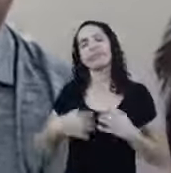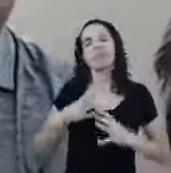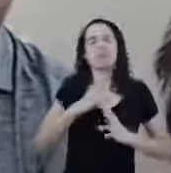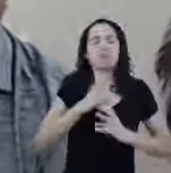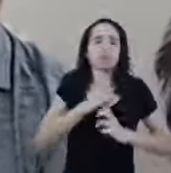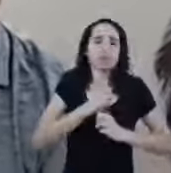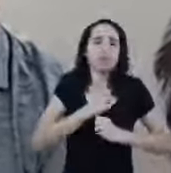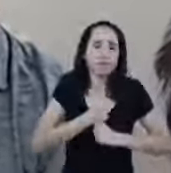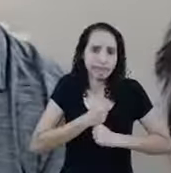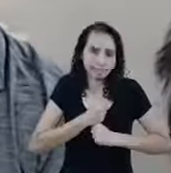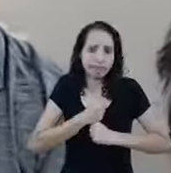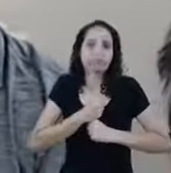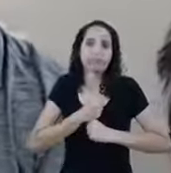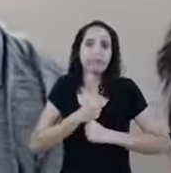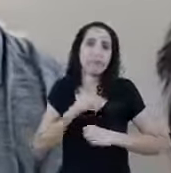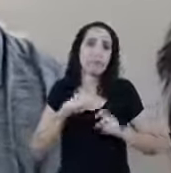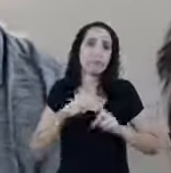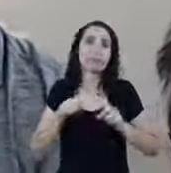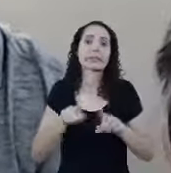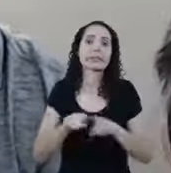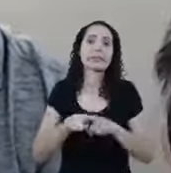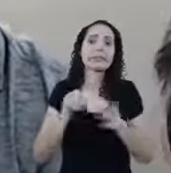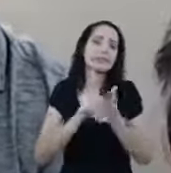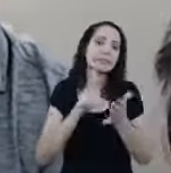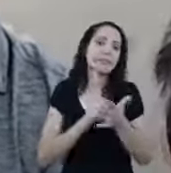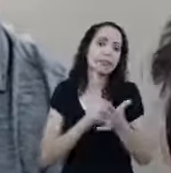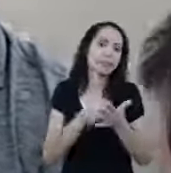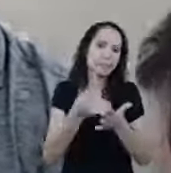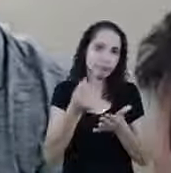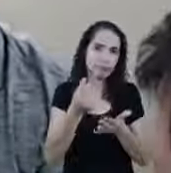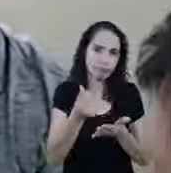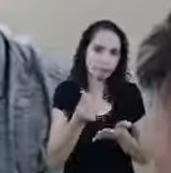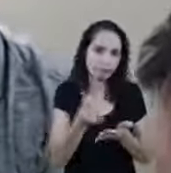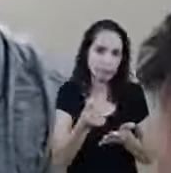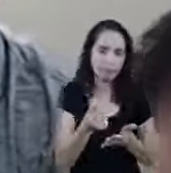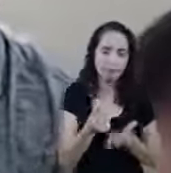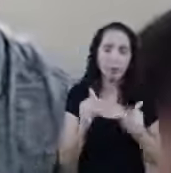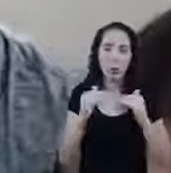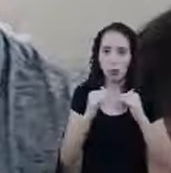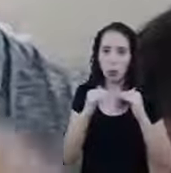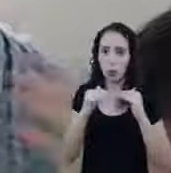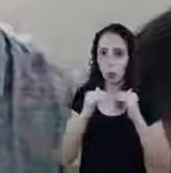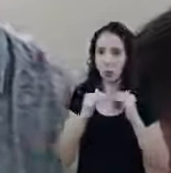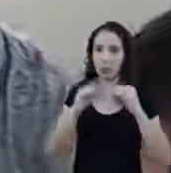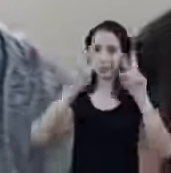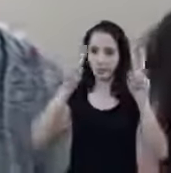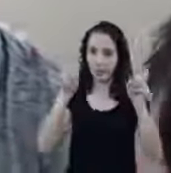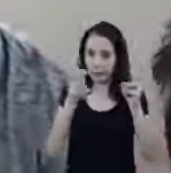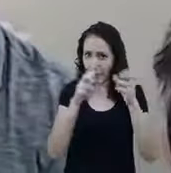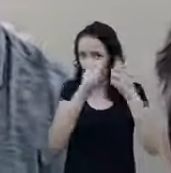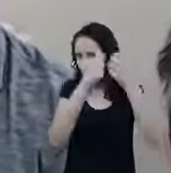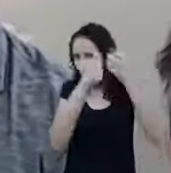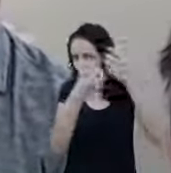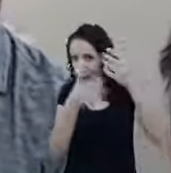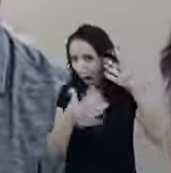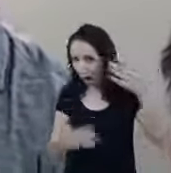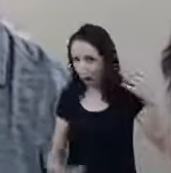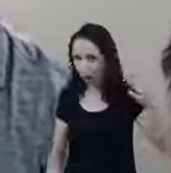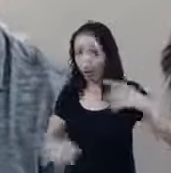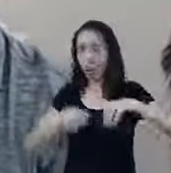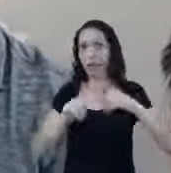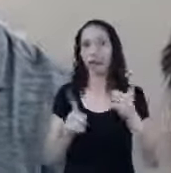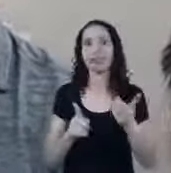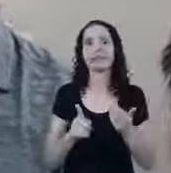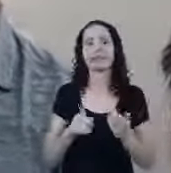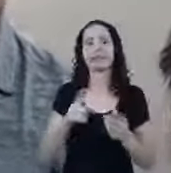Comprometido Com todos Com todas essas questões Então nós concordamos Que é uma discussão Muito ampla E a gente vai